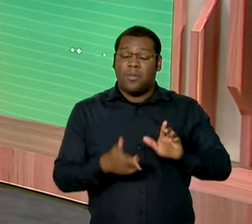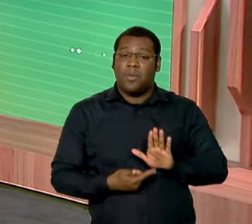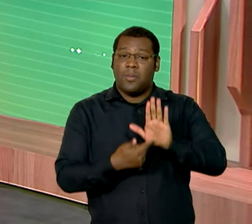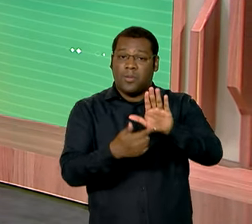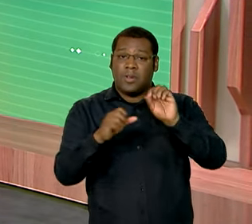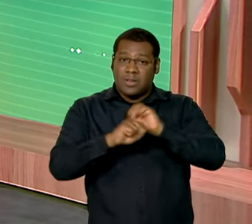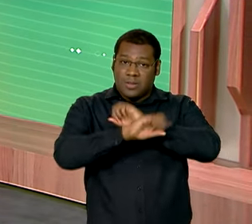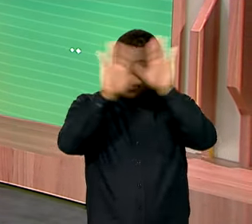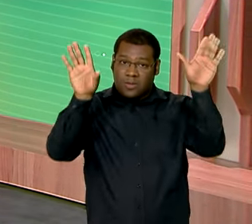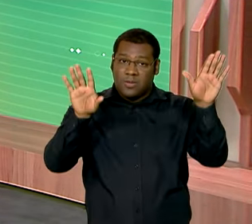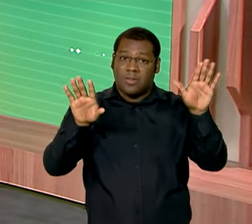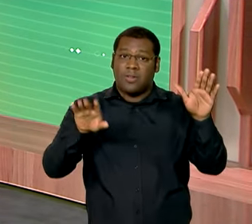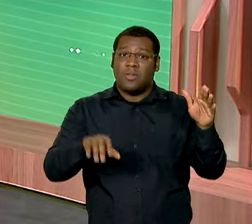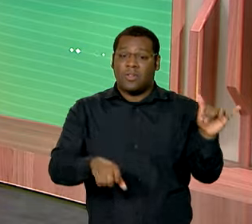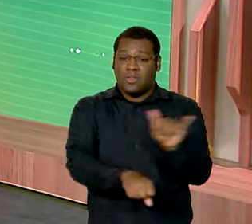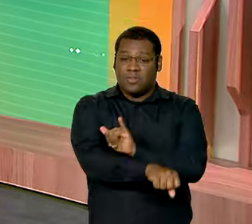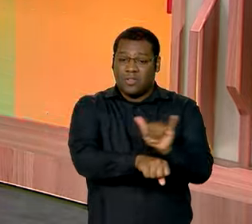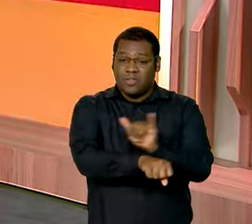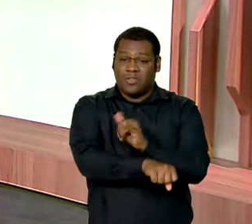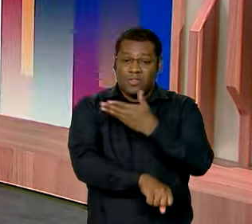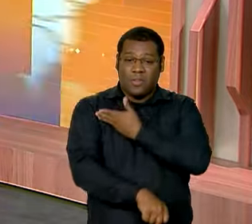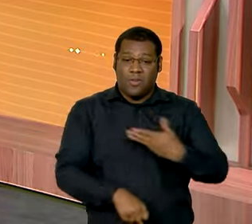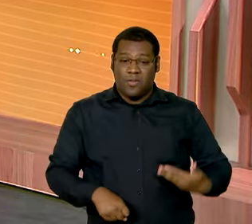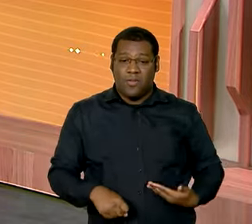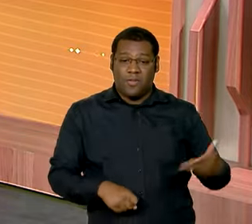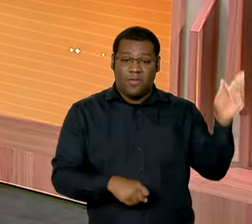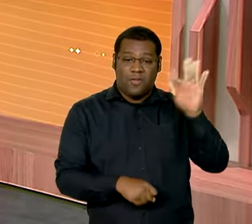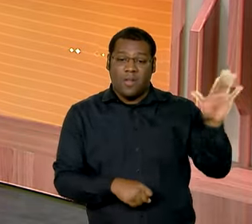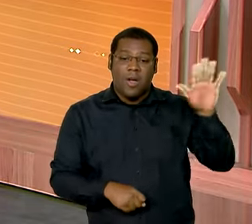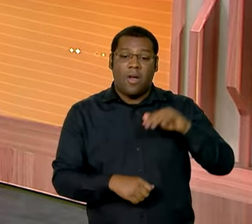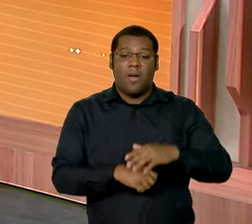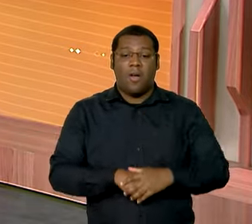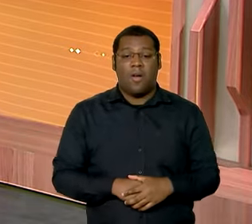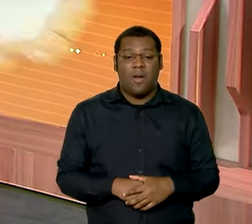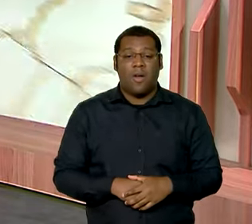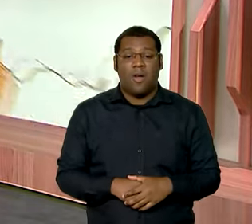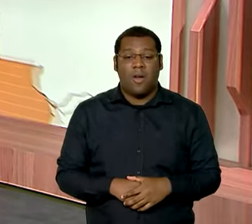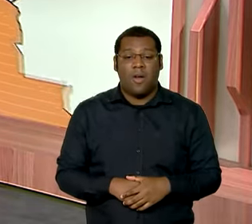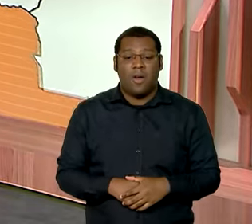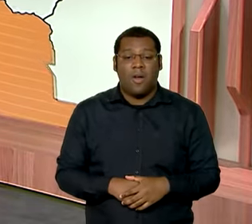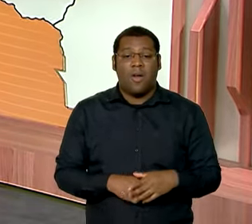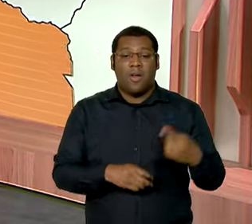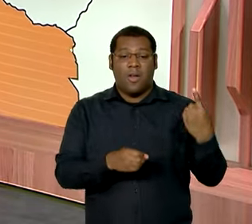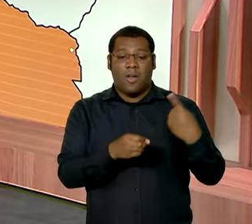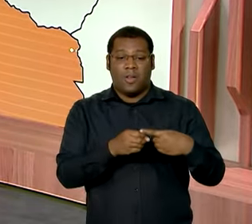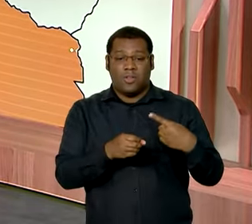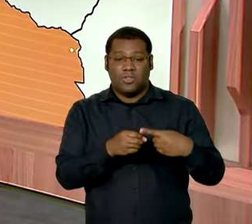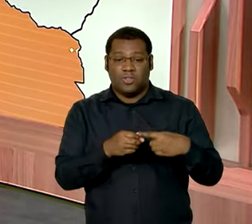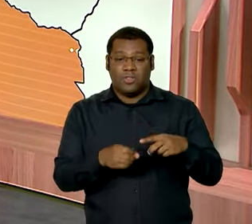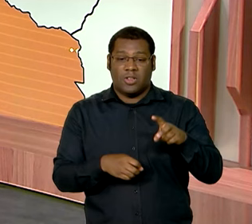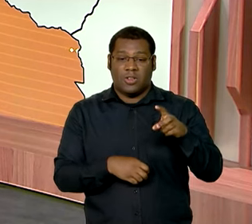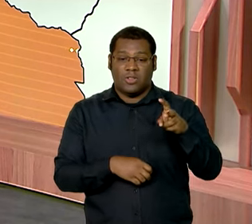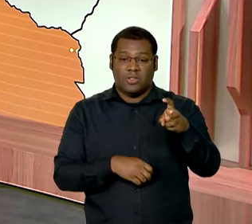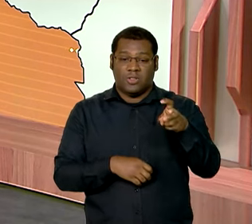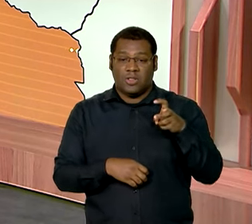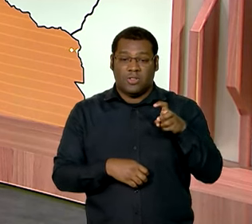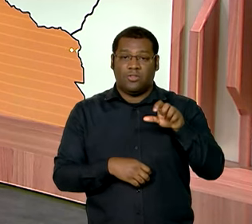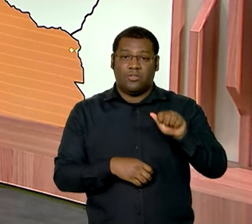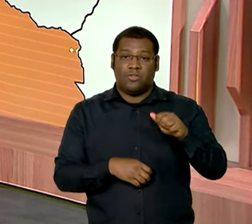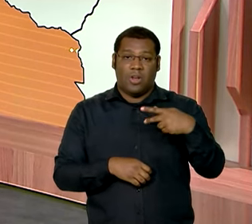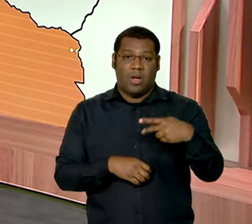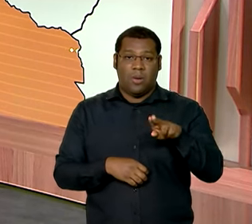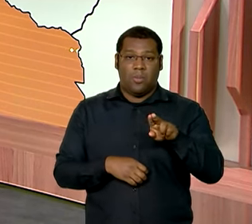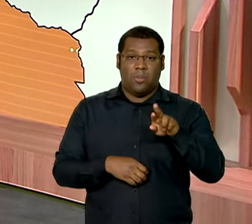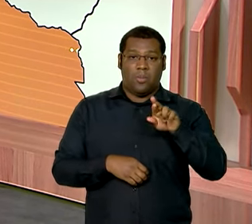entregas do governo federal. A gente vê aqui no telão algumas ações que chegaram até a cidade de Chapuri, no Acre. Olha aí,